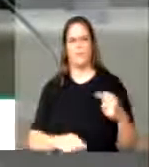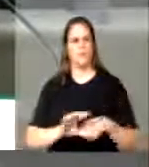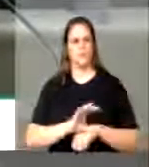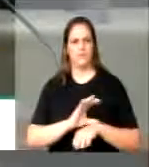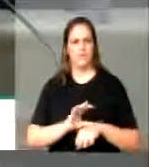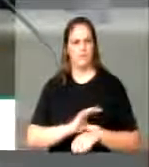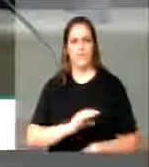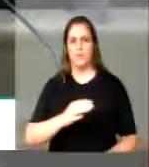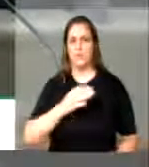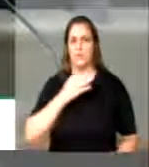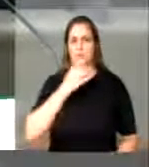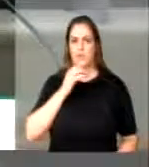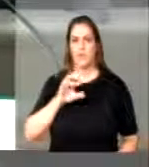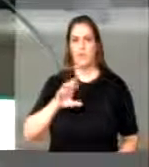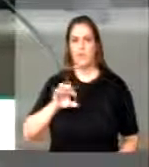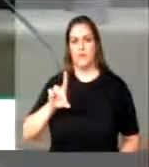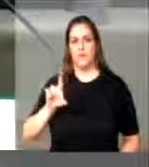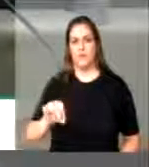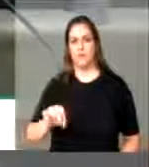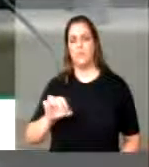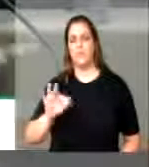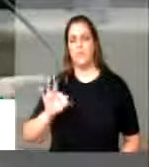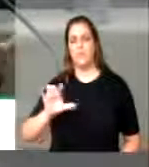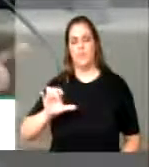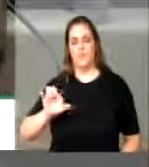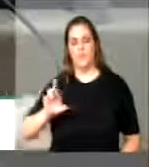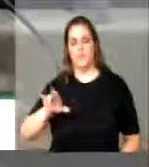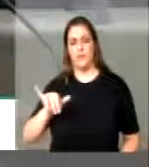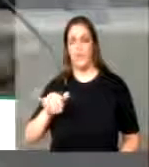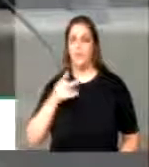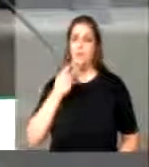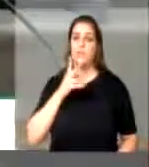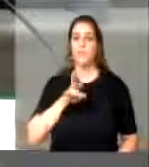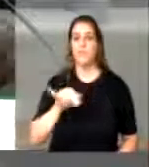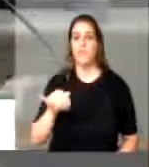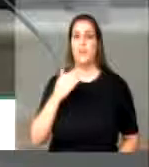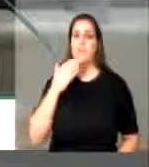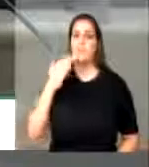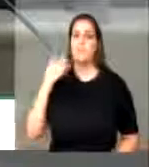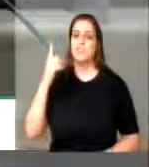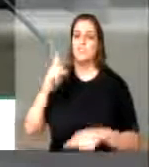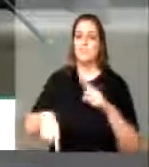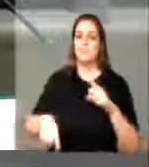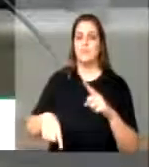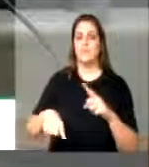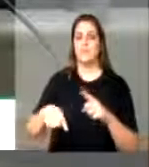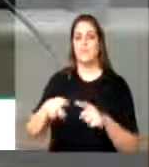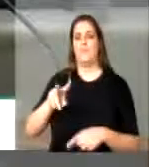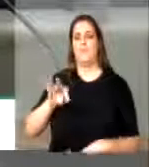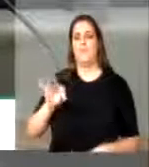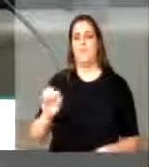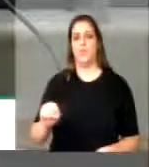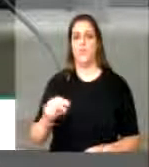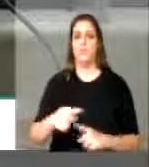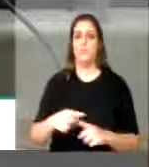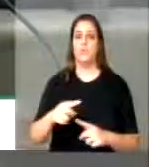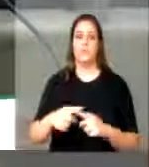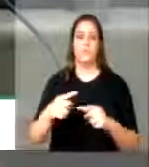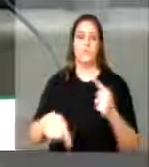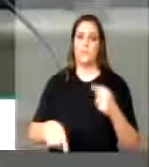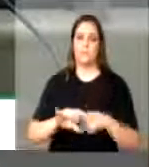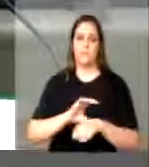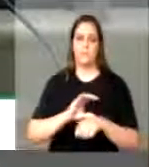-geral, Ronaldo Fleury, disse que enviará pedido de veto integral ao presidente Temer. Vamos resistir